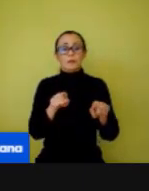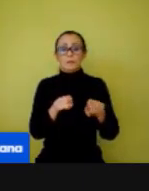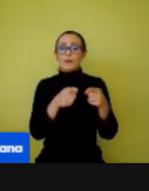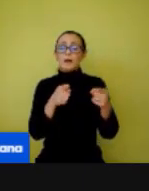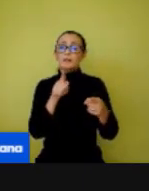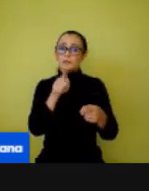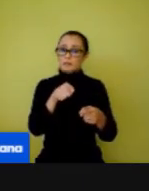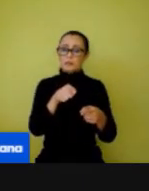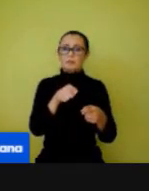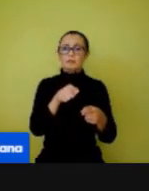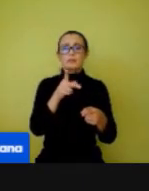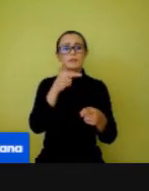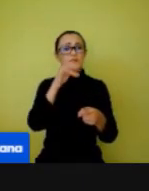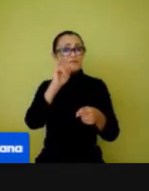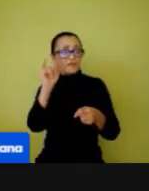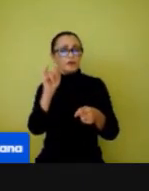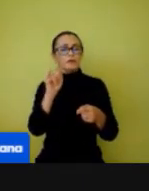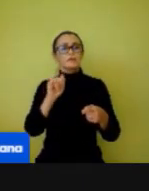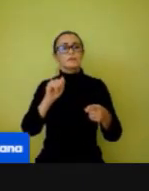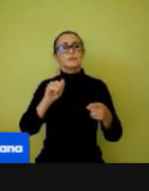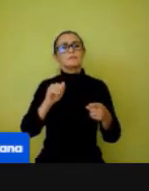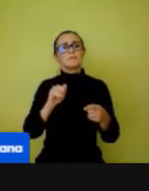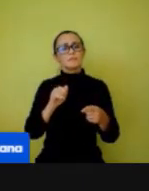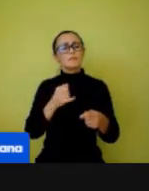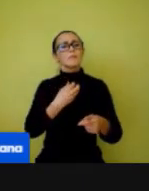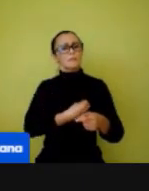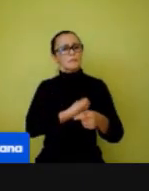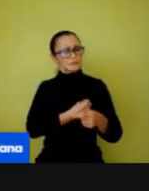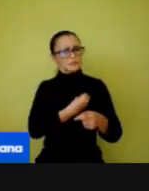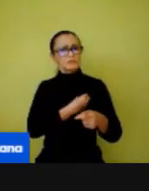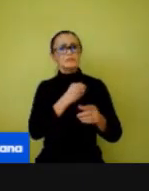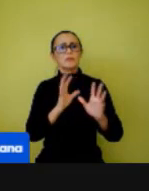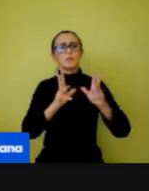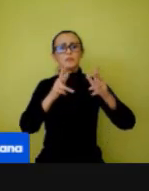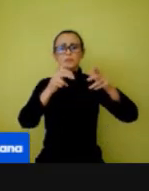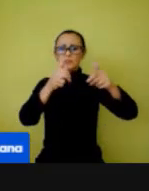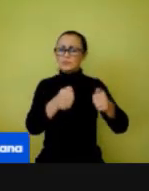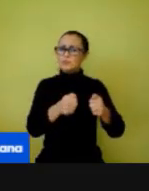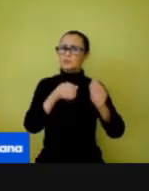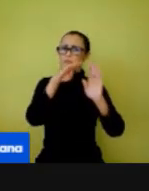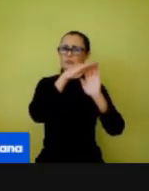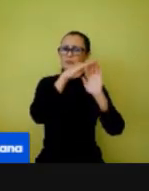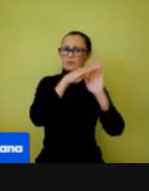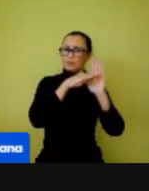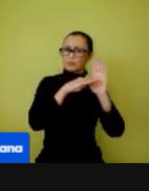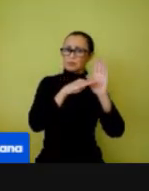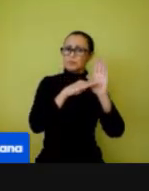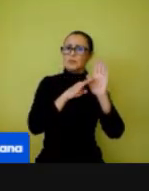todos os protocolos de biossegurança. Esse aluno não é para ele ficar